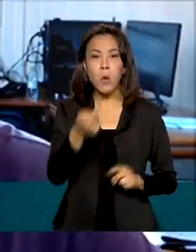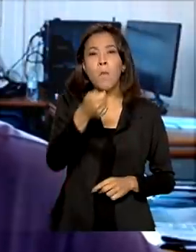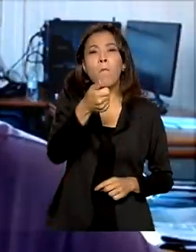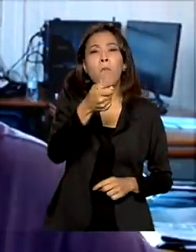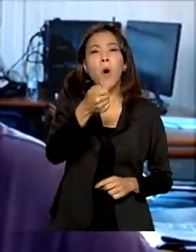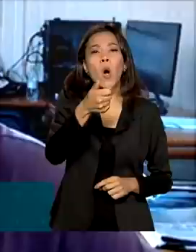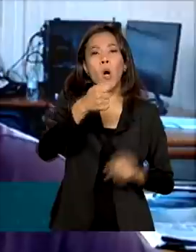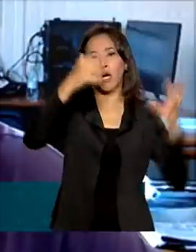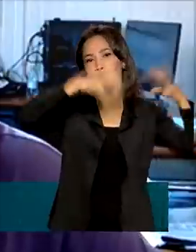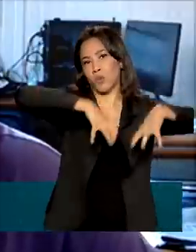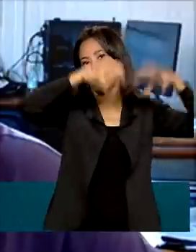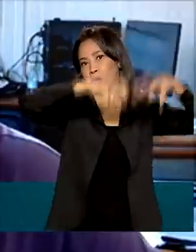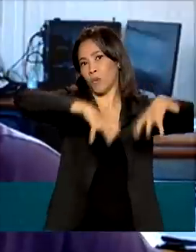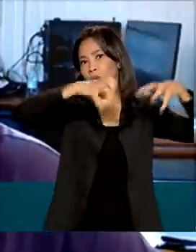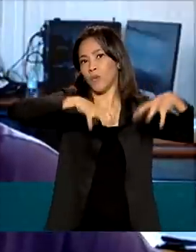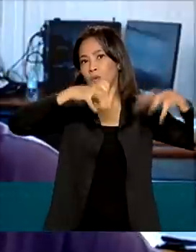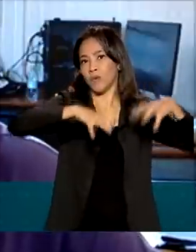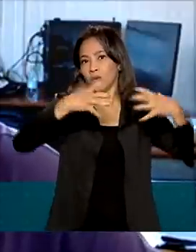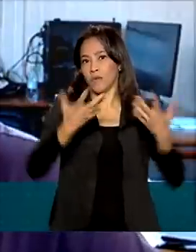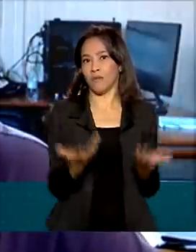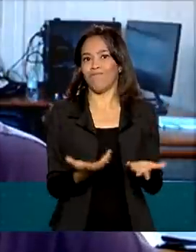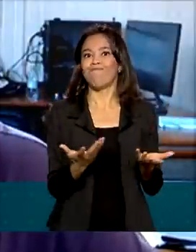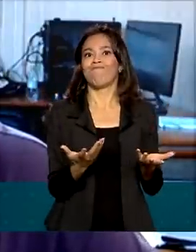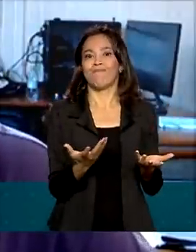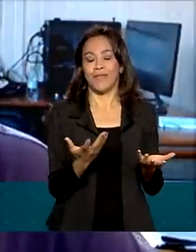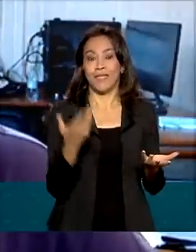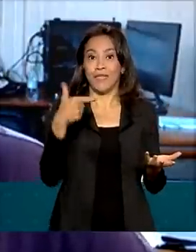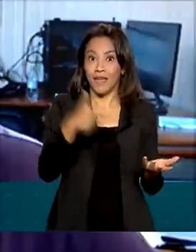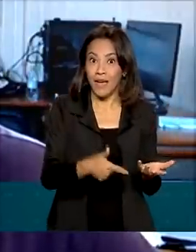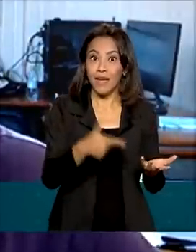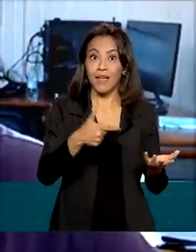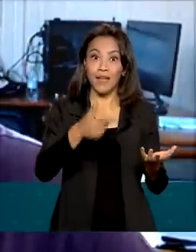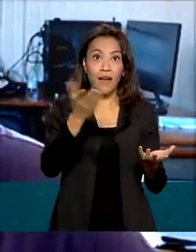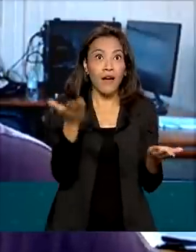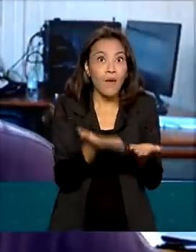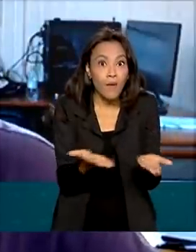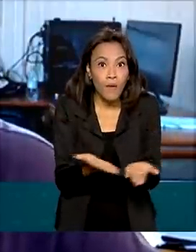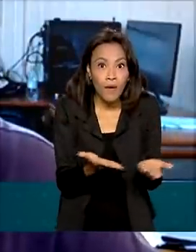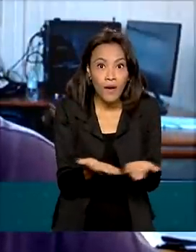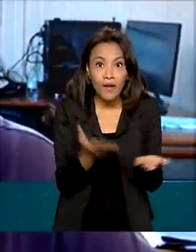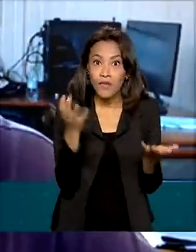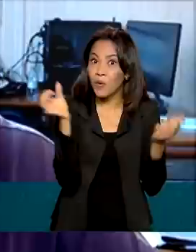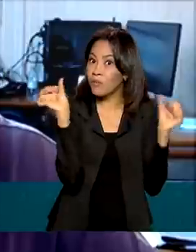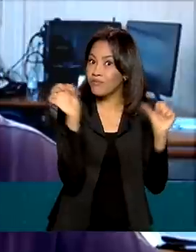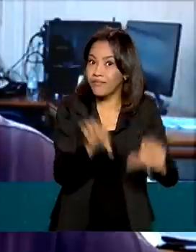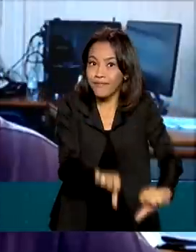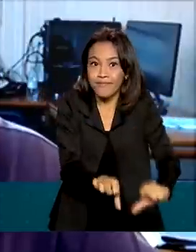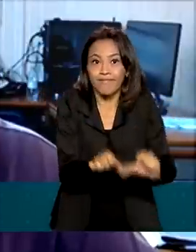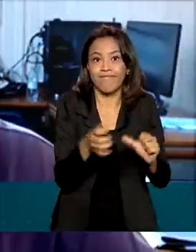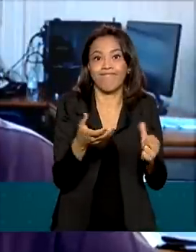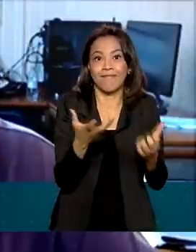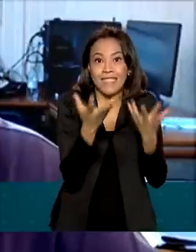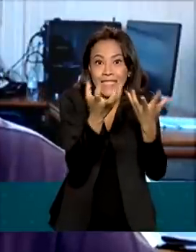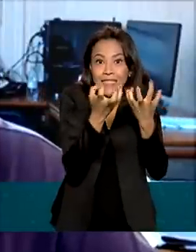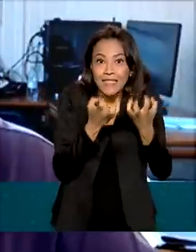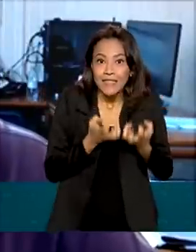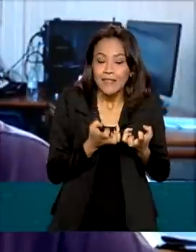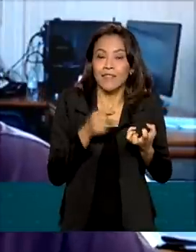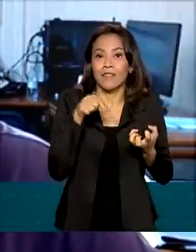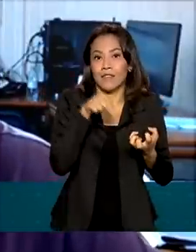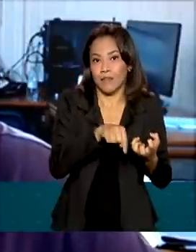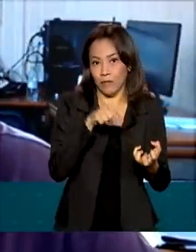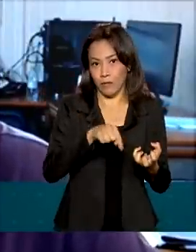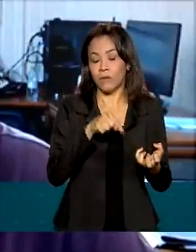chuva. Tu entende? Reduziu. E não houve o desenvolvimento da baga e agora ficou mais seco ainda. E principalmente o